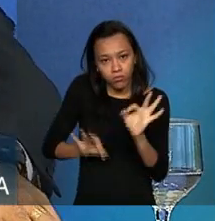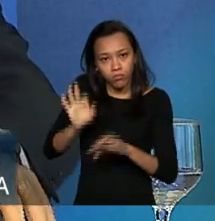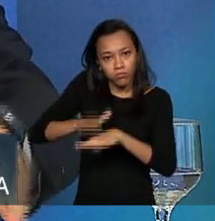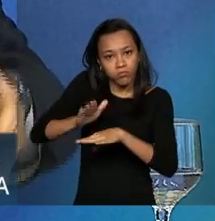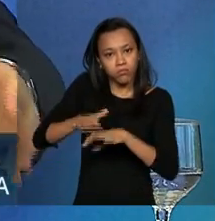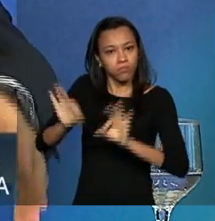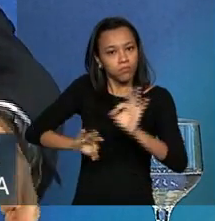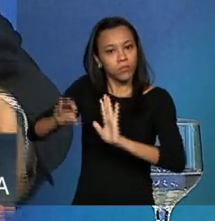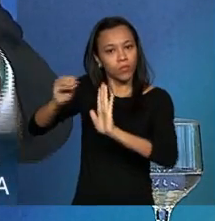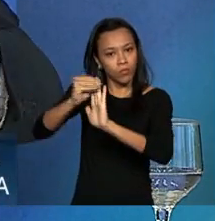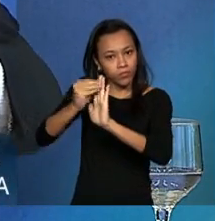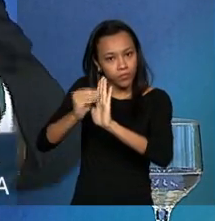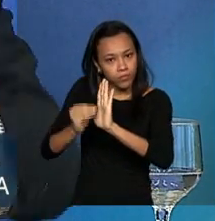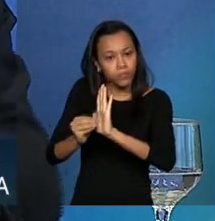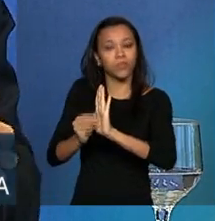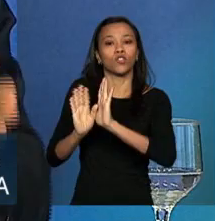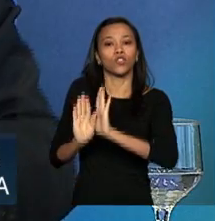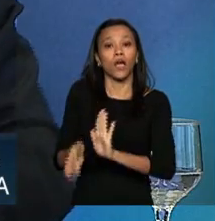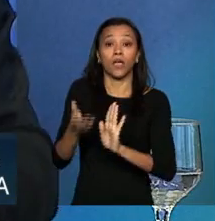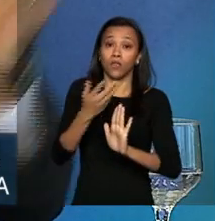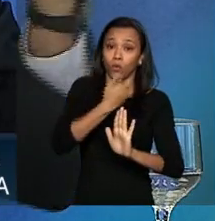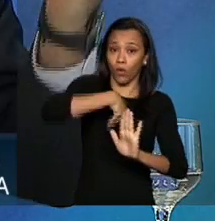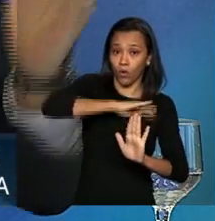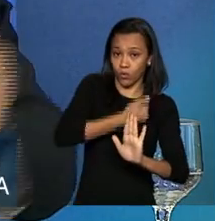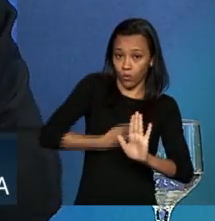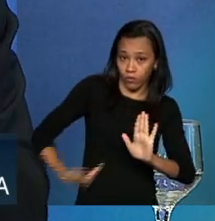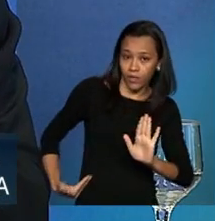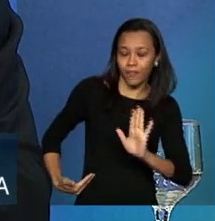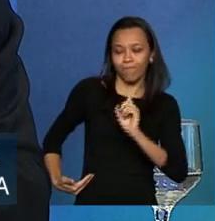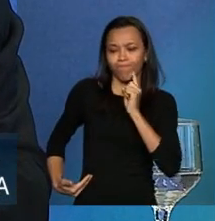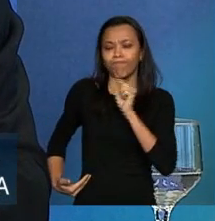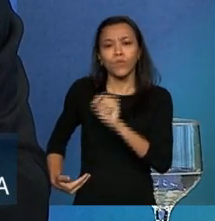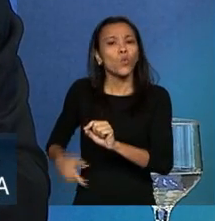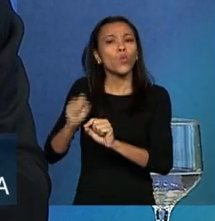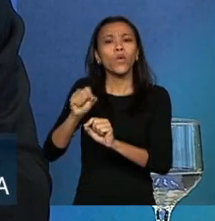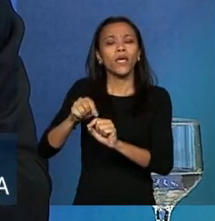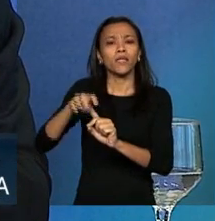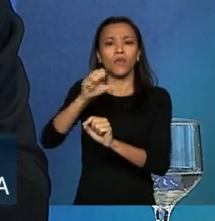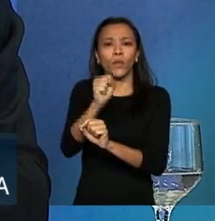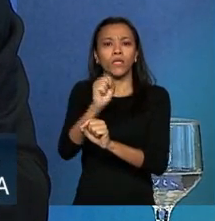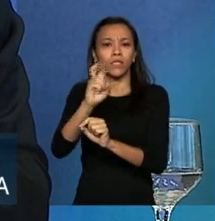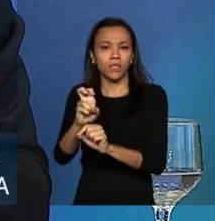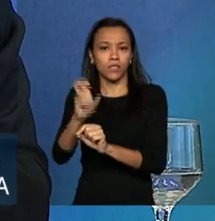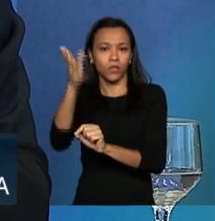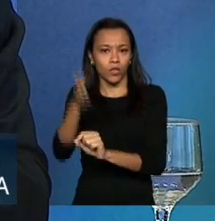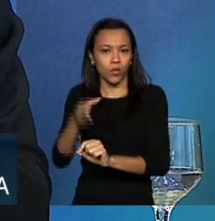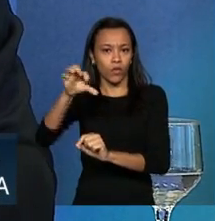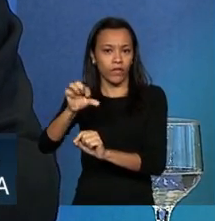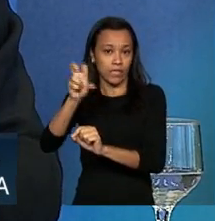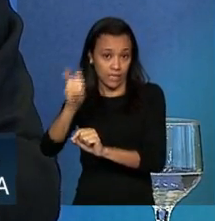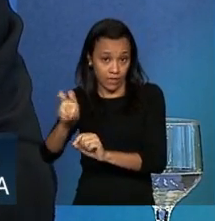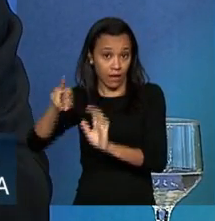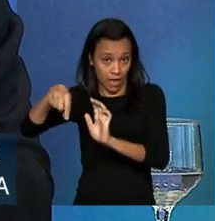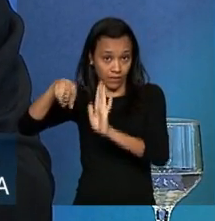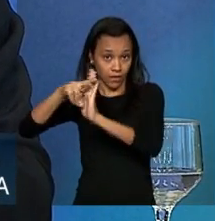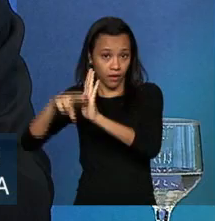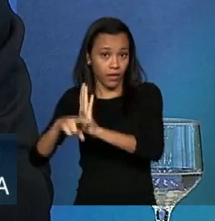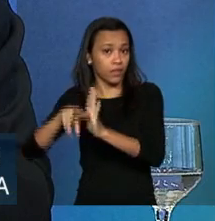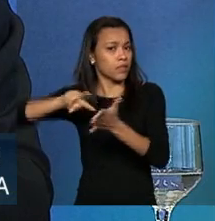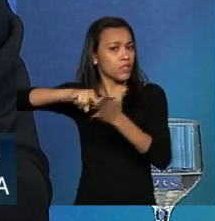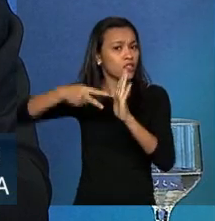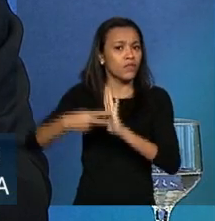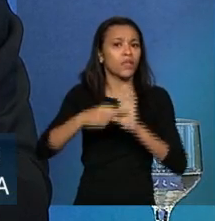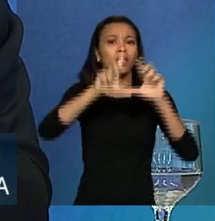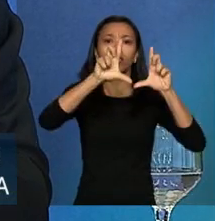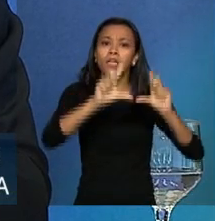base sobre esse cenário base nós fizemos então o que que essa regra 8595 progressiva significaria de